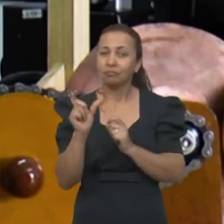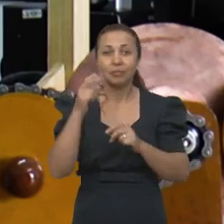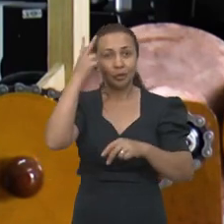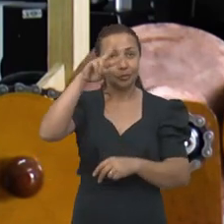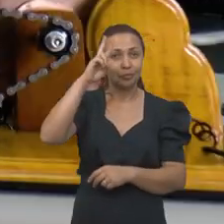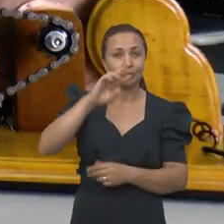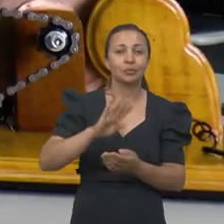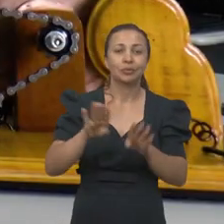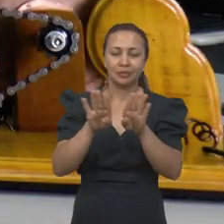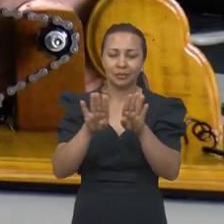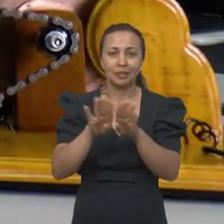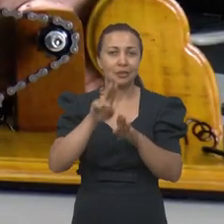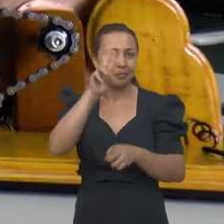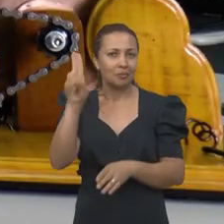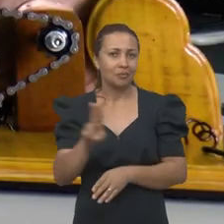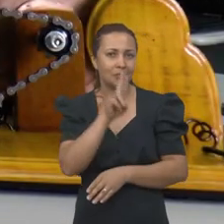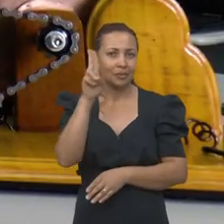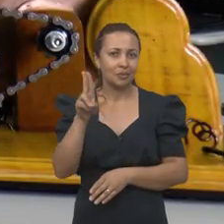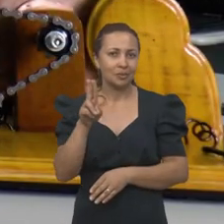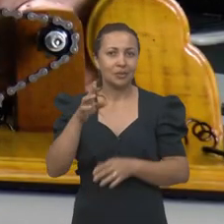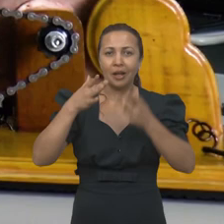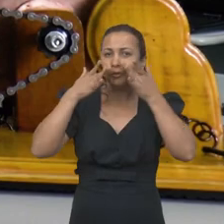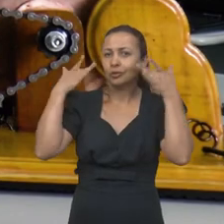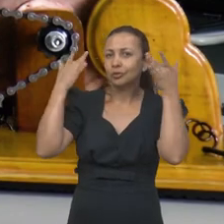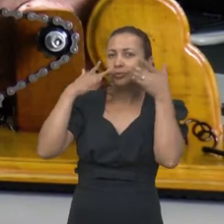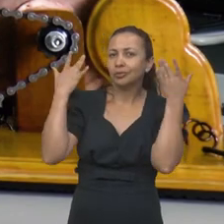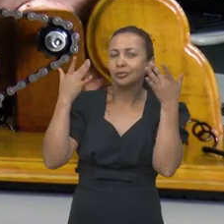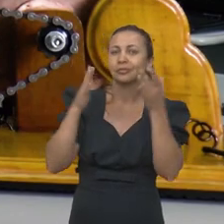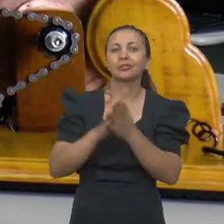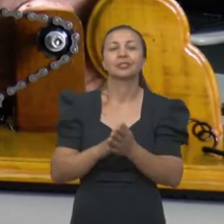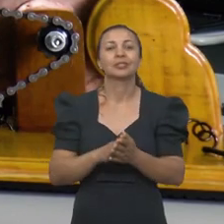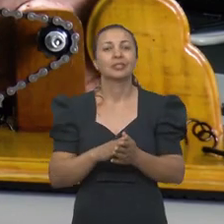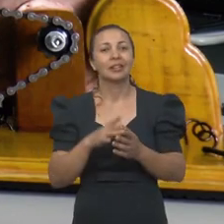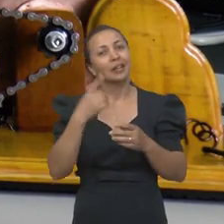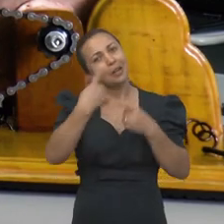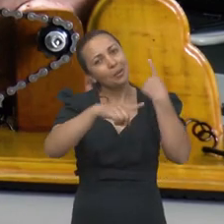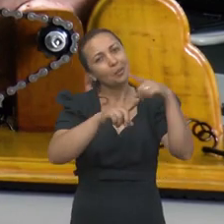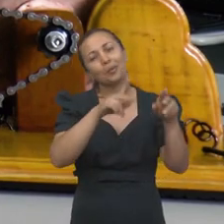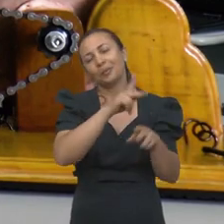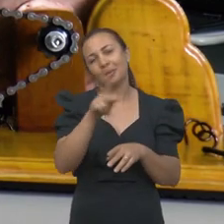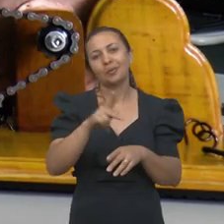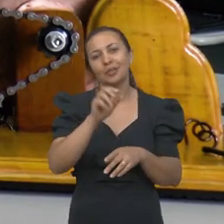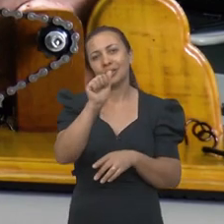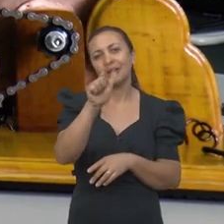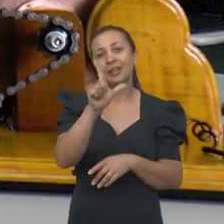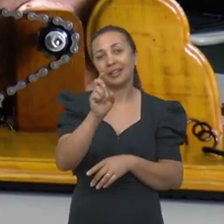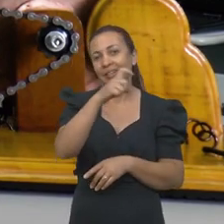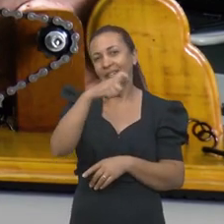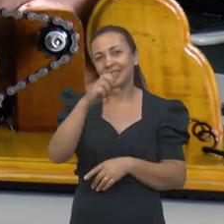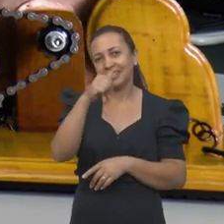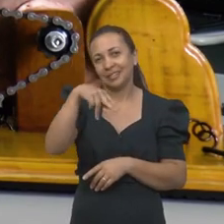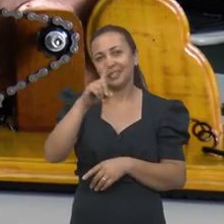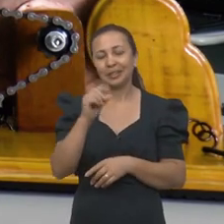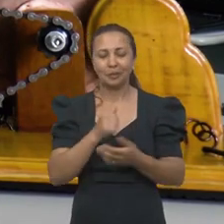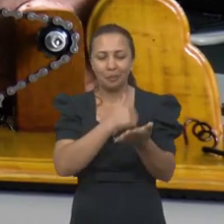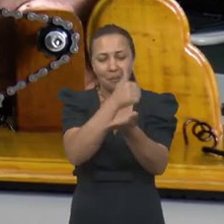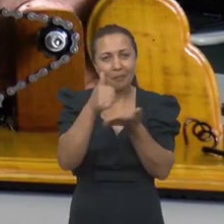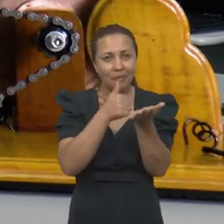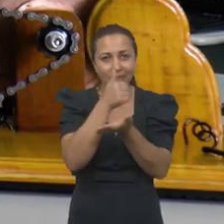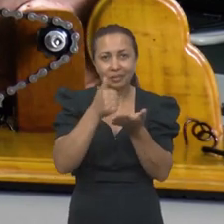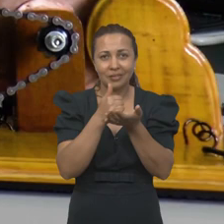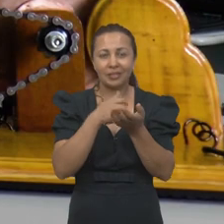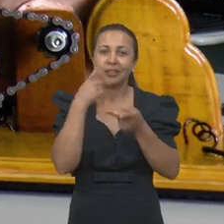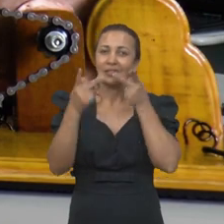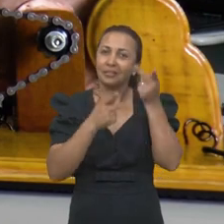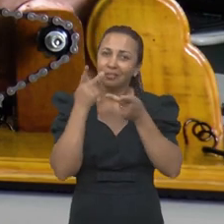histórica. Também usa em peças teatrais, que aí é outro professor, a professora Alessandro. Então ele se